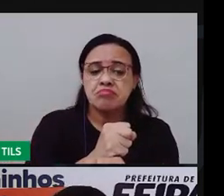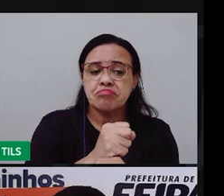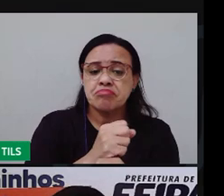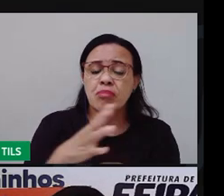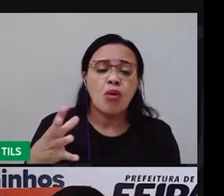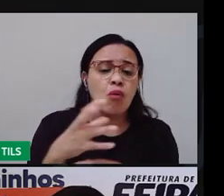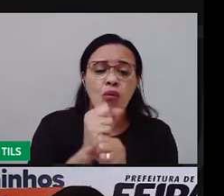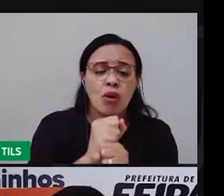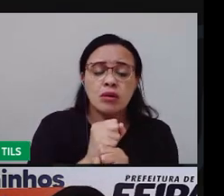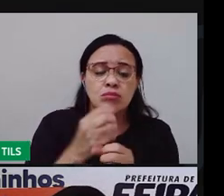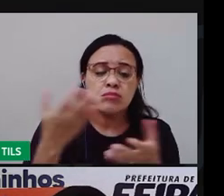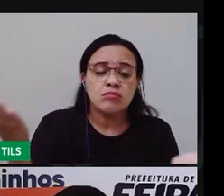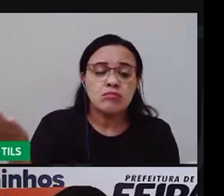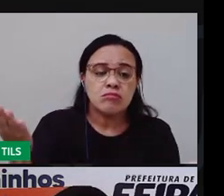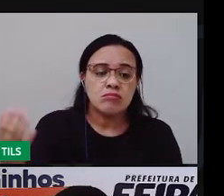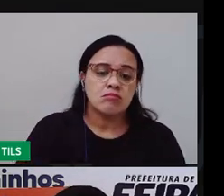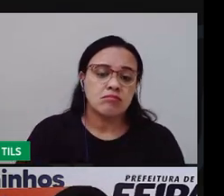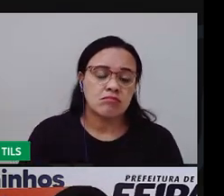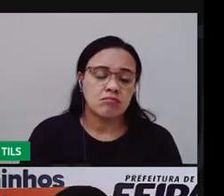ficou?